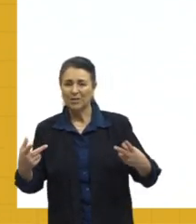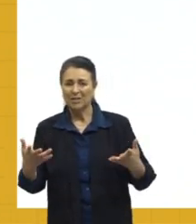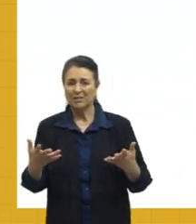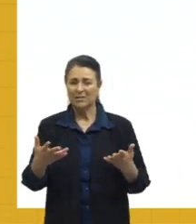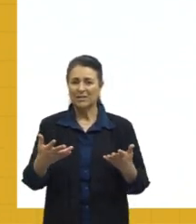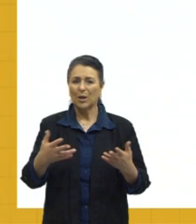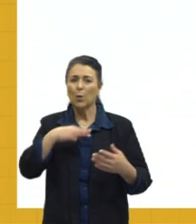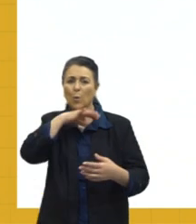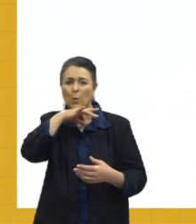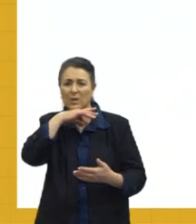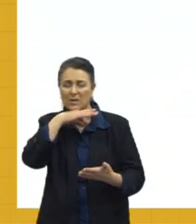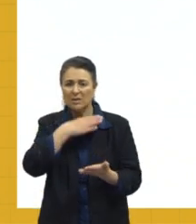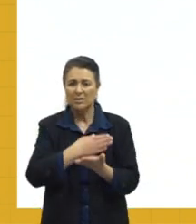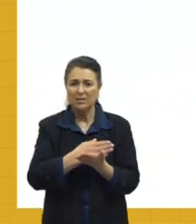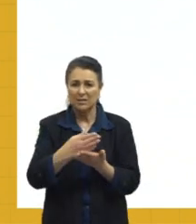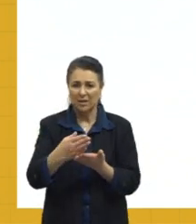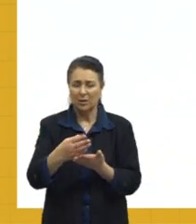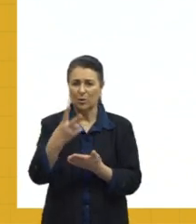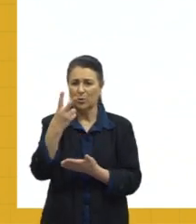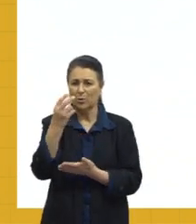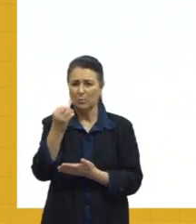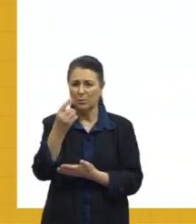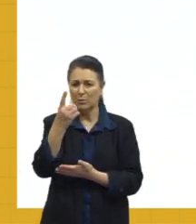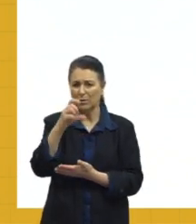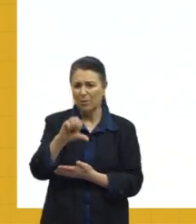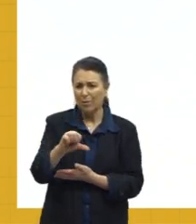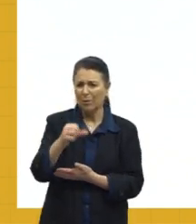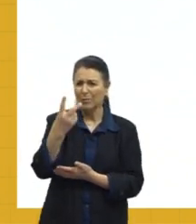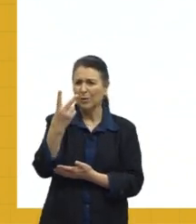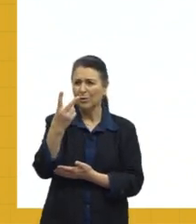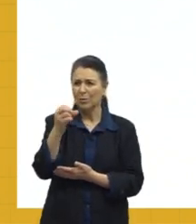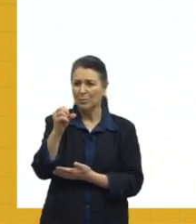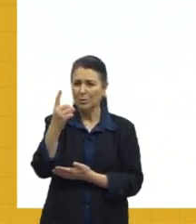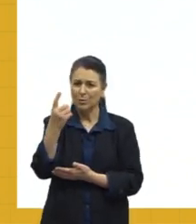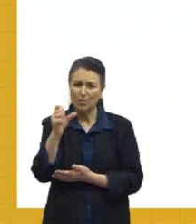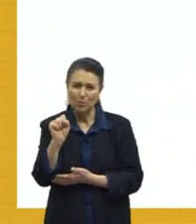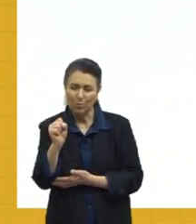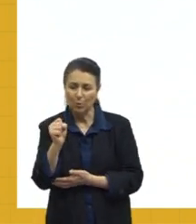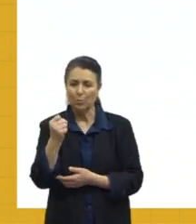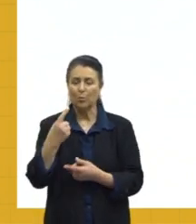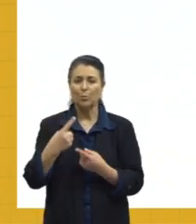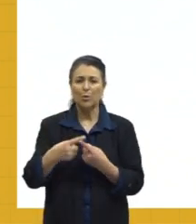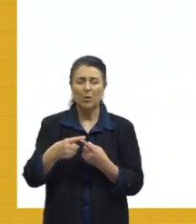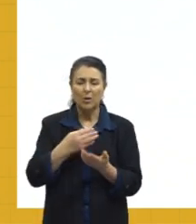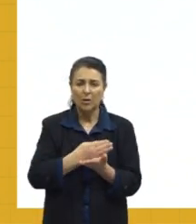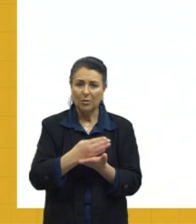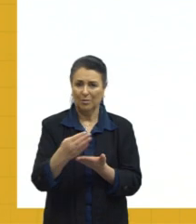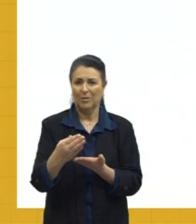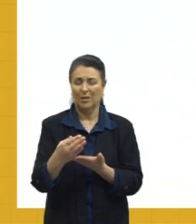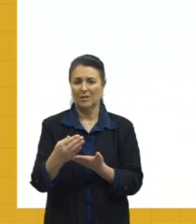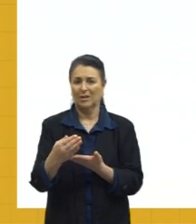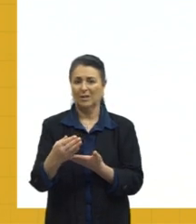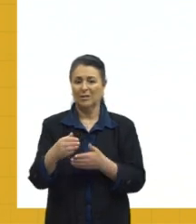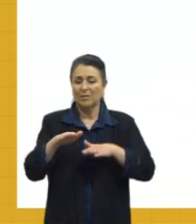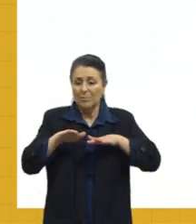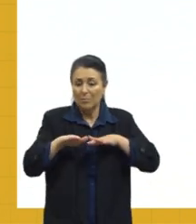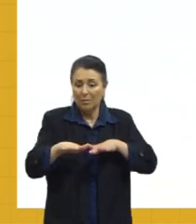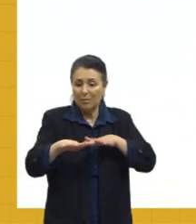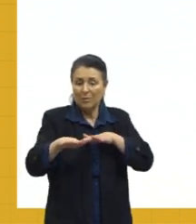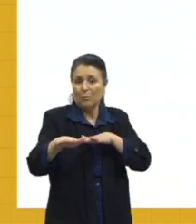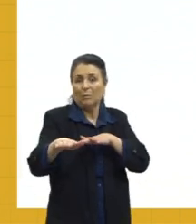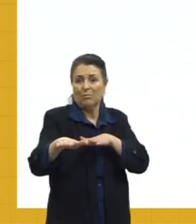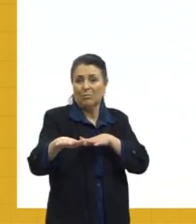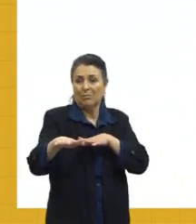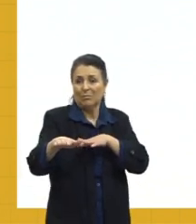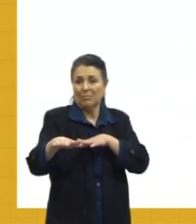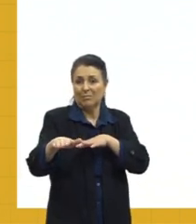2019, 2018, o que ocasiona, né, essas, essas grandes manifestações? Se a